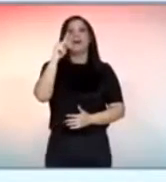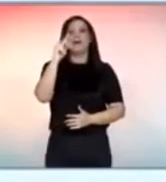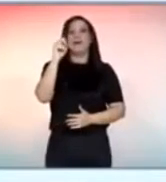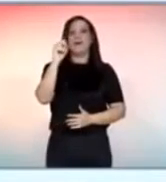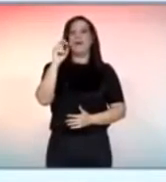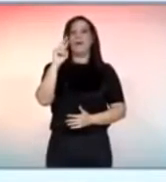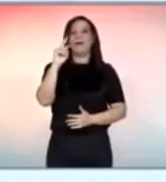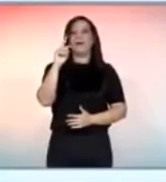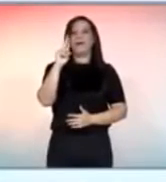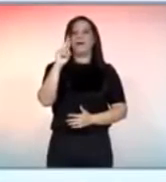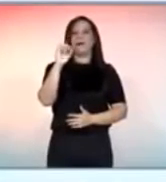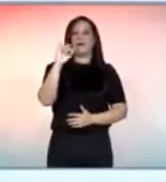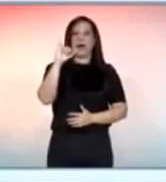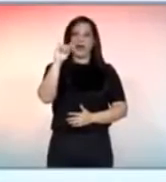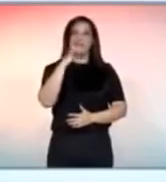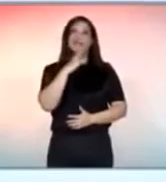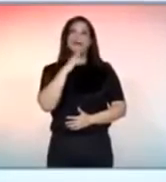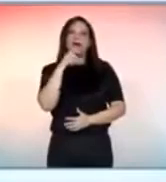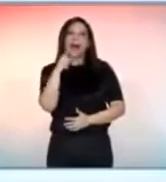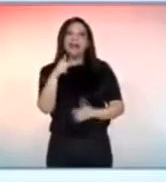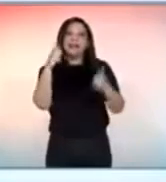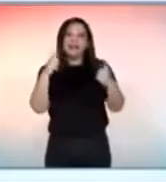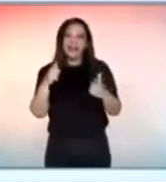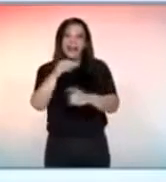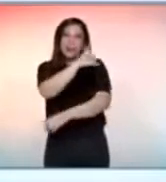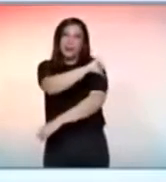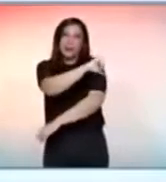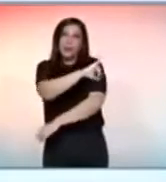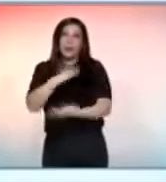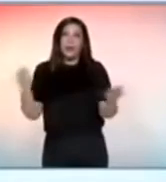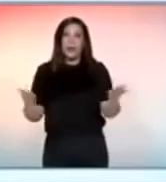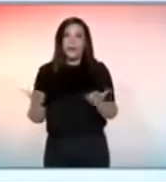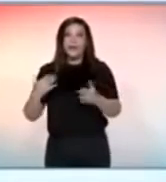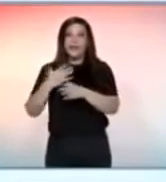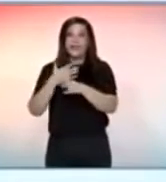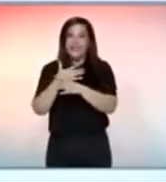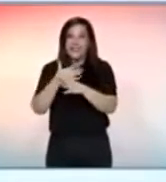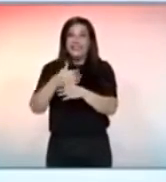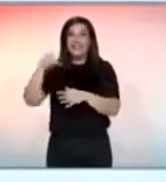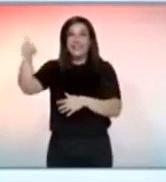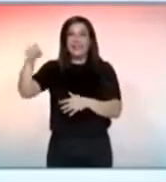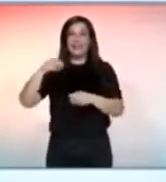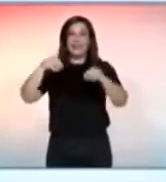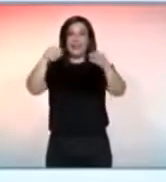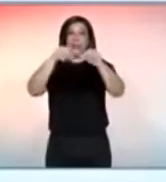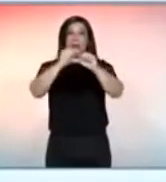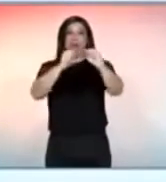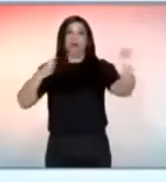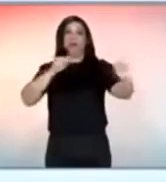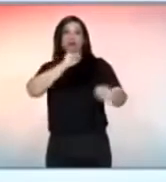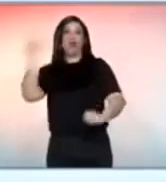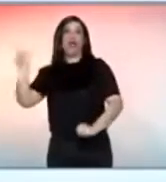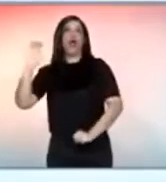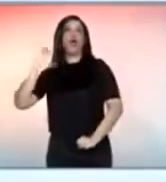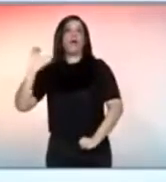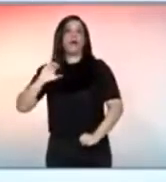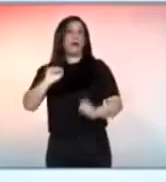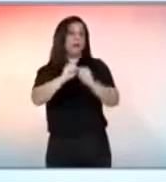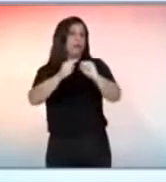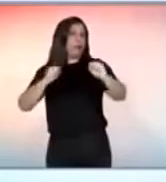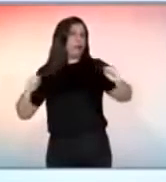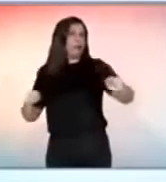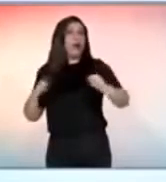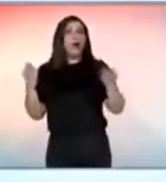você conhece muito bem. A zona portuária hoje do Rio de Janeiro, que está dentro do centro, é um terreno maior do a Copacabana. Ele é muito grande.